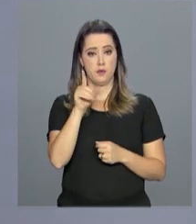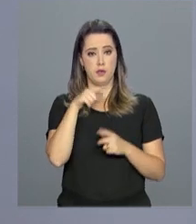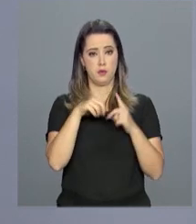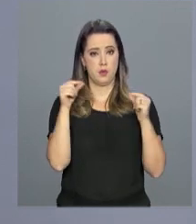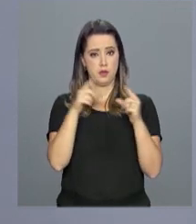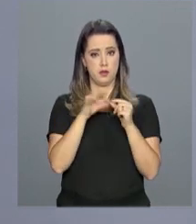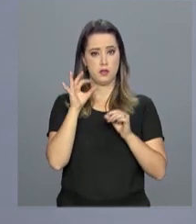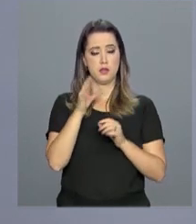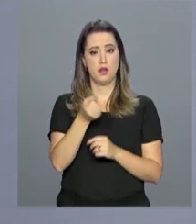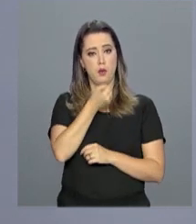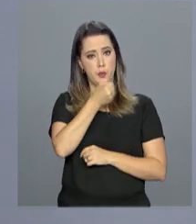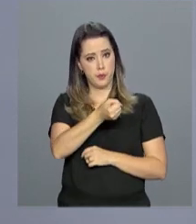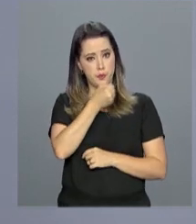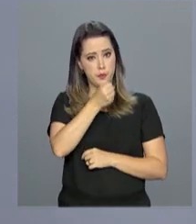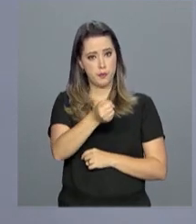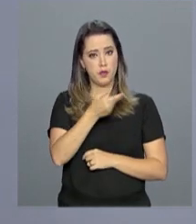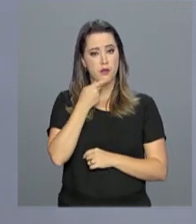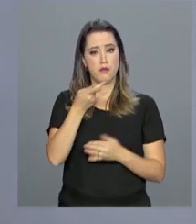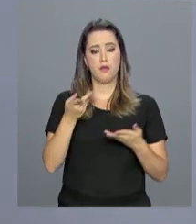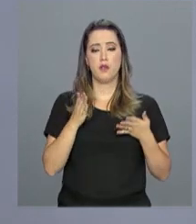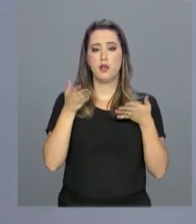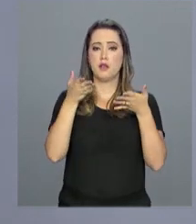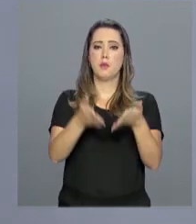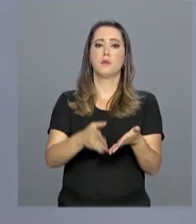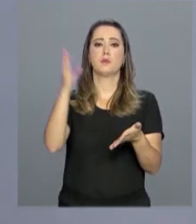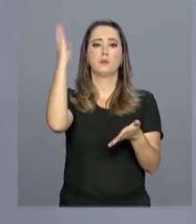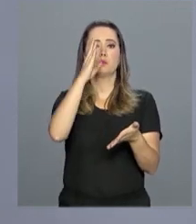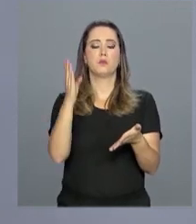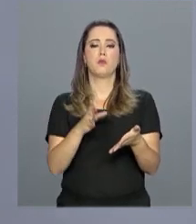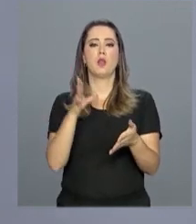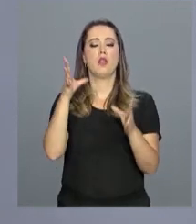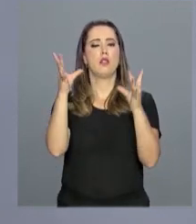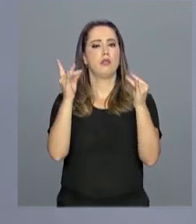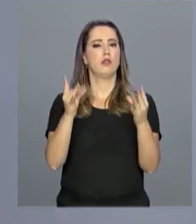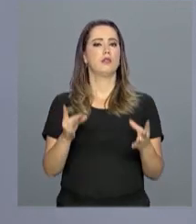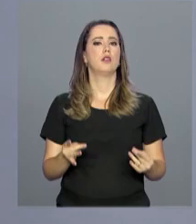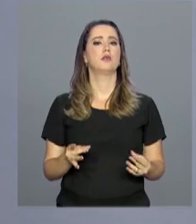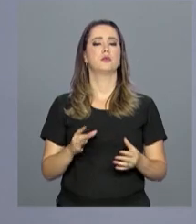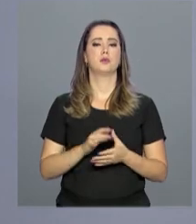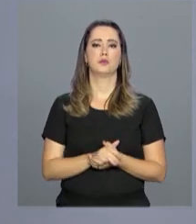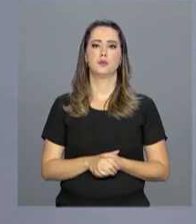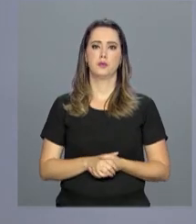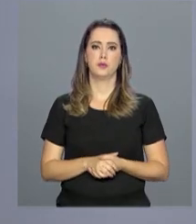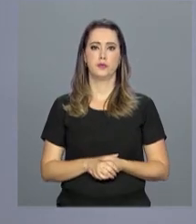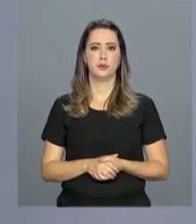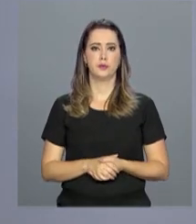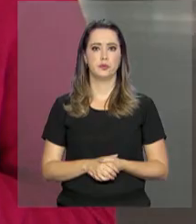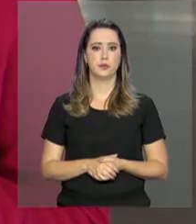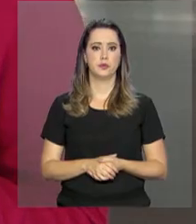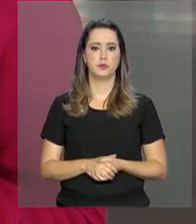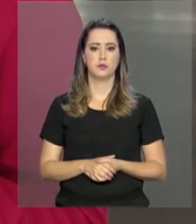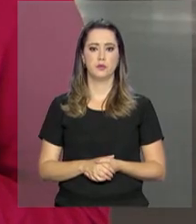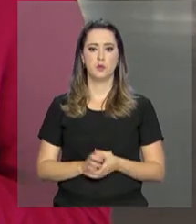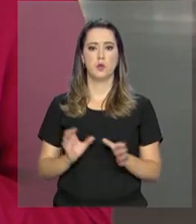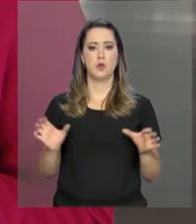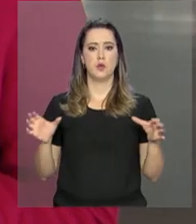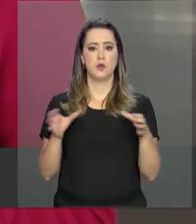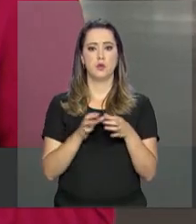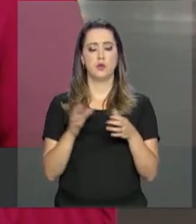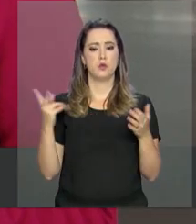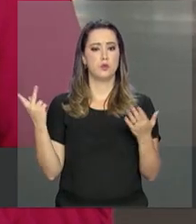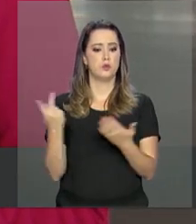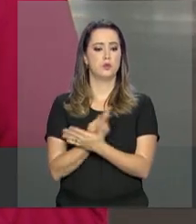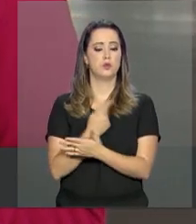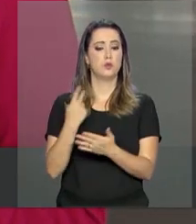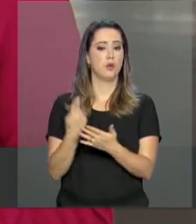Brasília a coletiva de imprensa sobre a participação do Brasil e traz mais informações. A cúpula que vai ocorrer nos